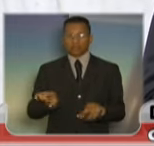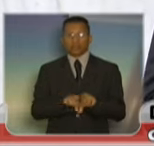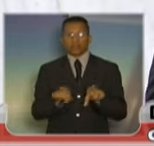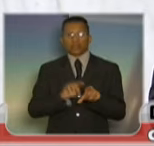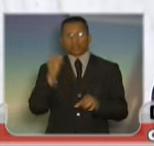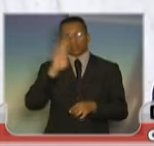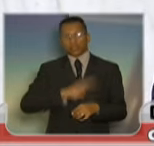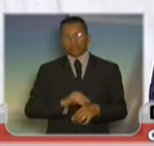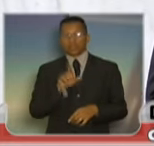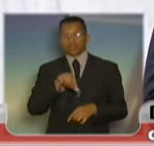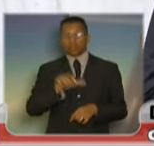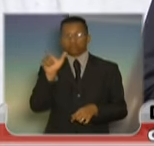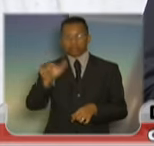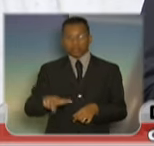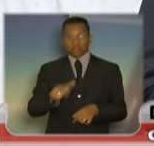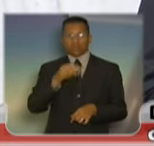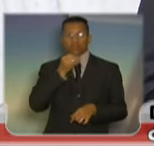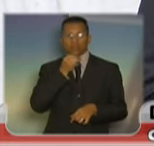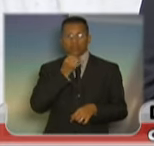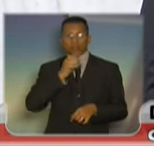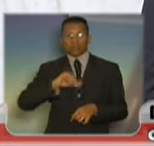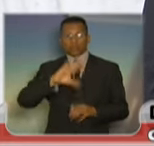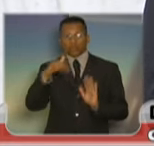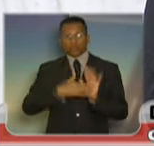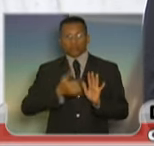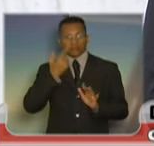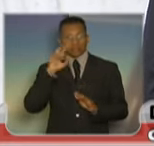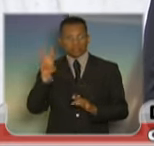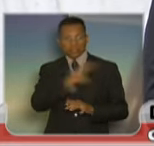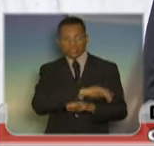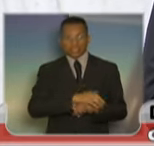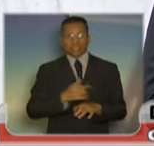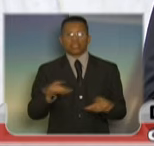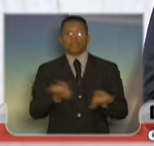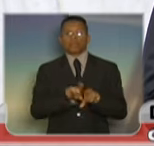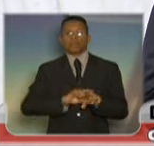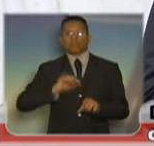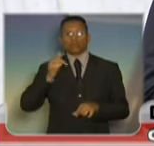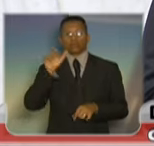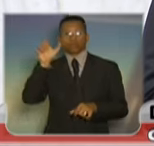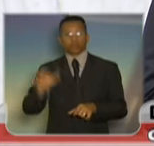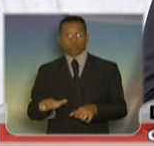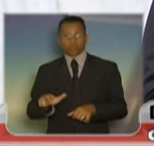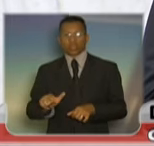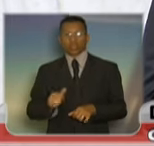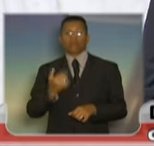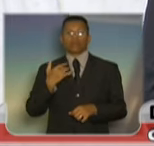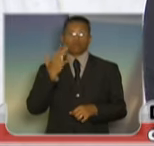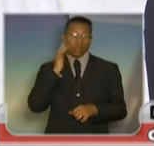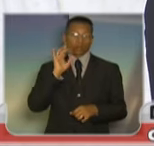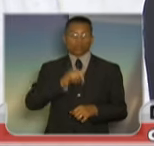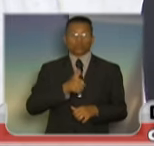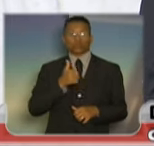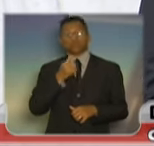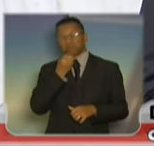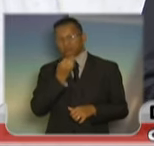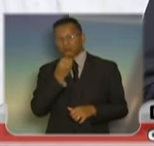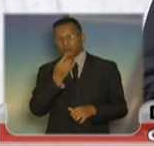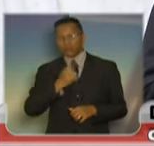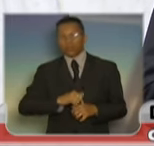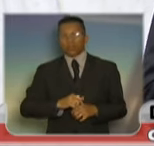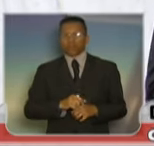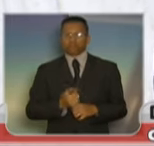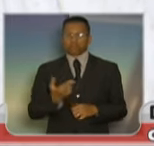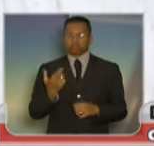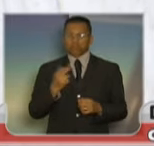sirva de exemplo para todas as pessoas. Uma outra postura que eu acho interessante, que muitas pessoas, eu respeito a posição de todo mundo nesse